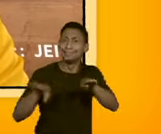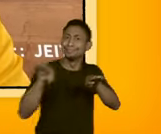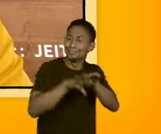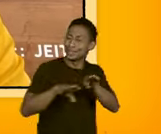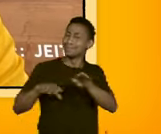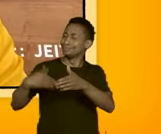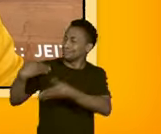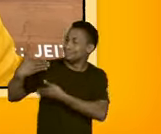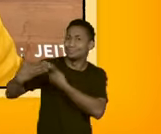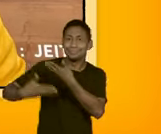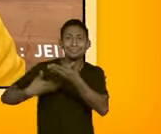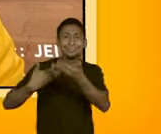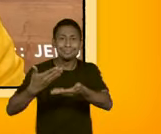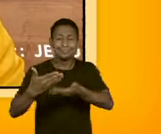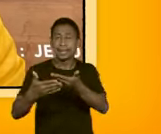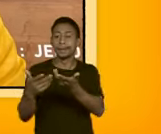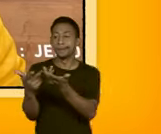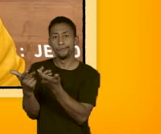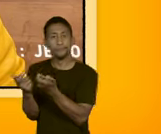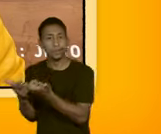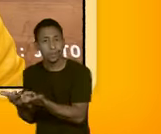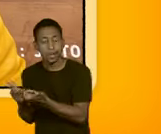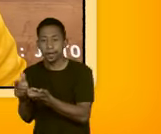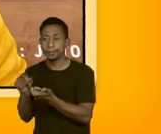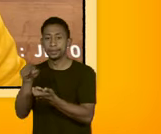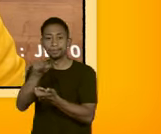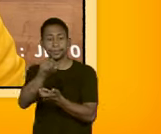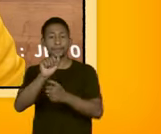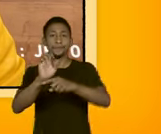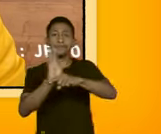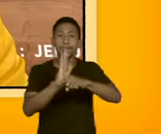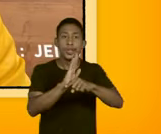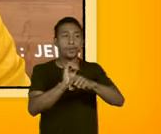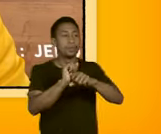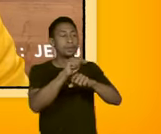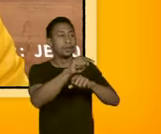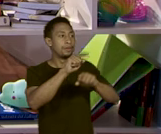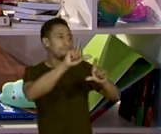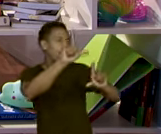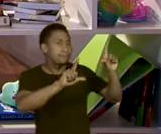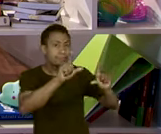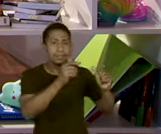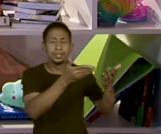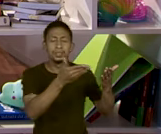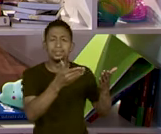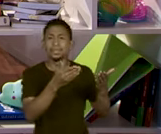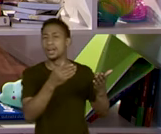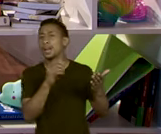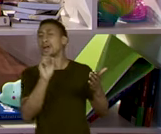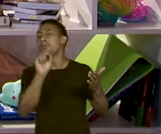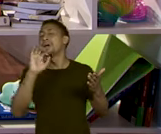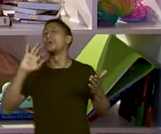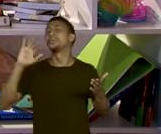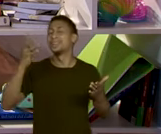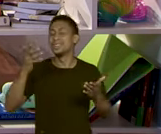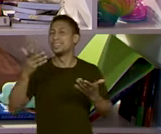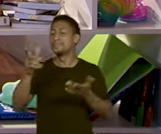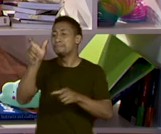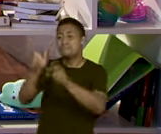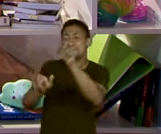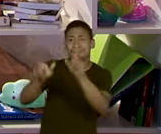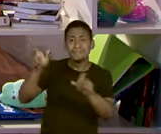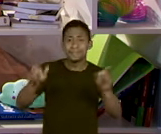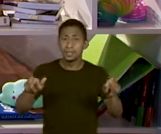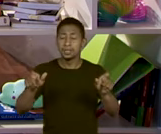em várias plataformas, videogames, filmes, vídeos, a gente forma o a gente chama de arquétipos, né? Que são figuras